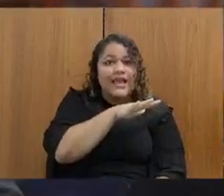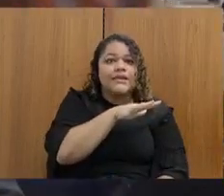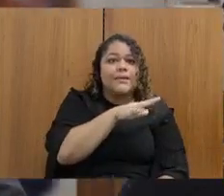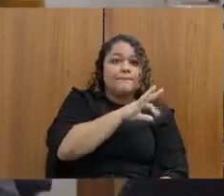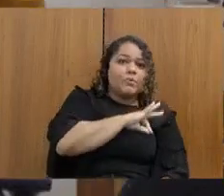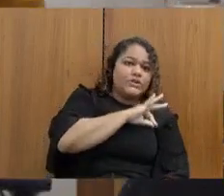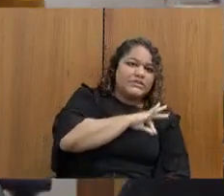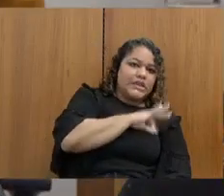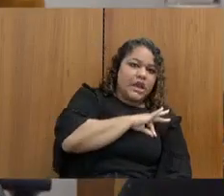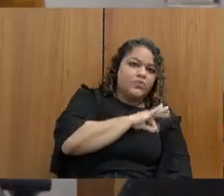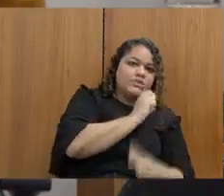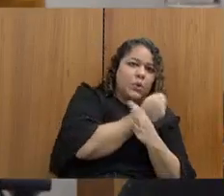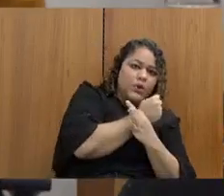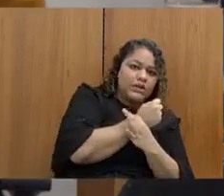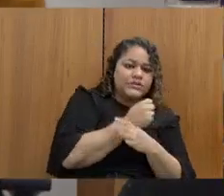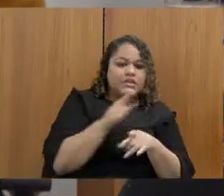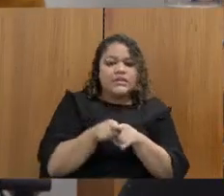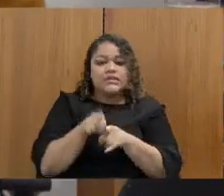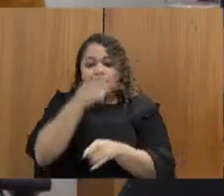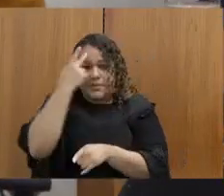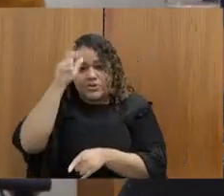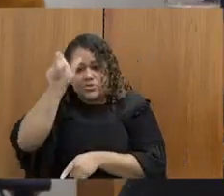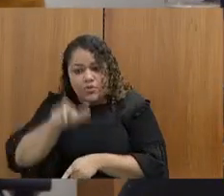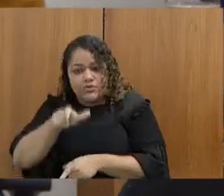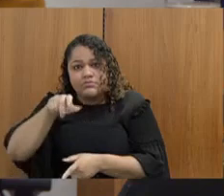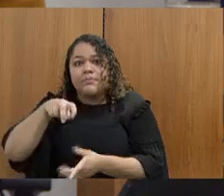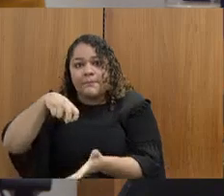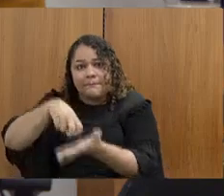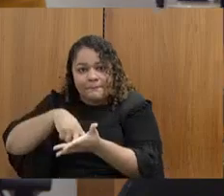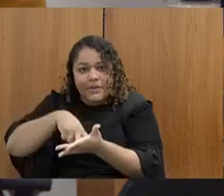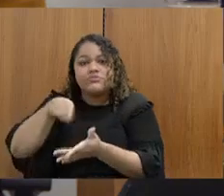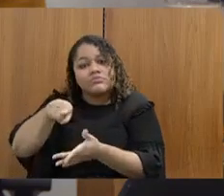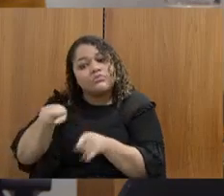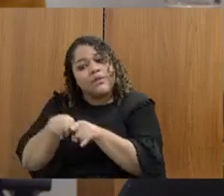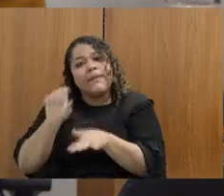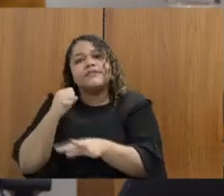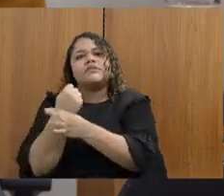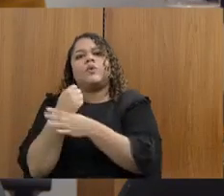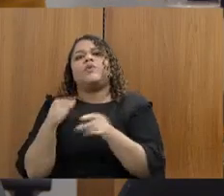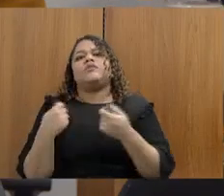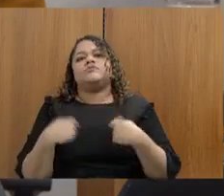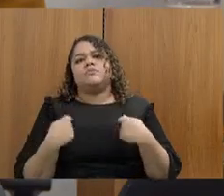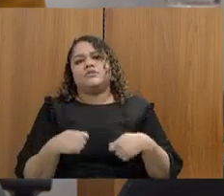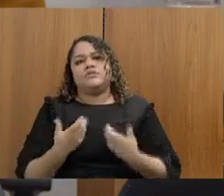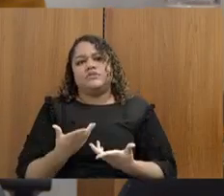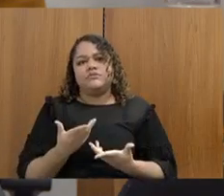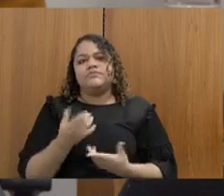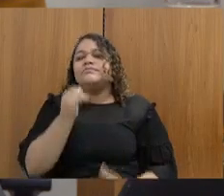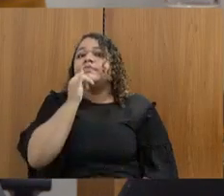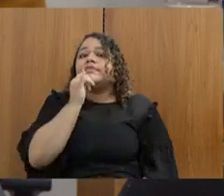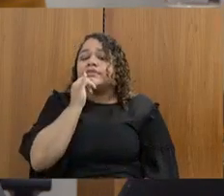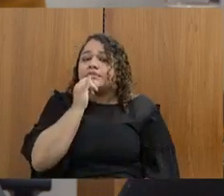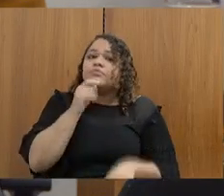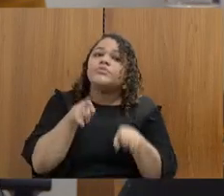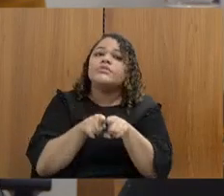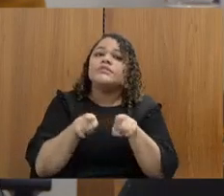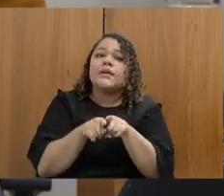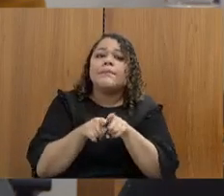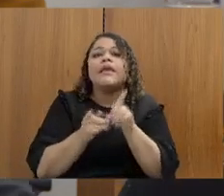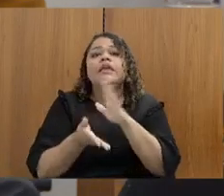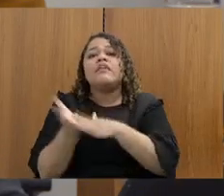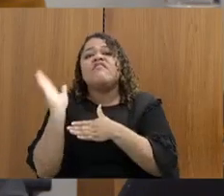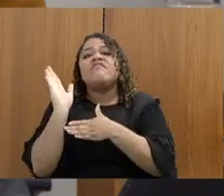escoltando. Então, denúncias de escoltas dentro de hospitais, de retirada para banho de sol, sem o número.